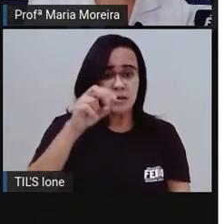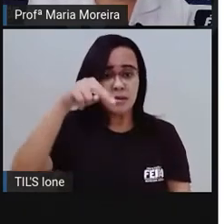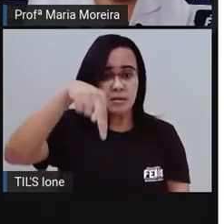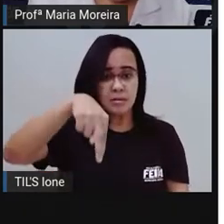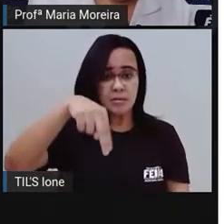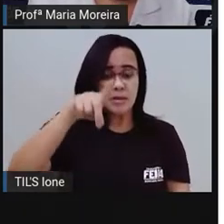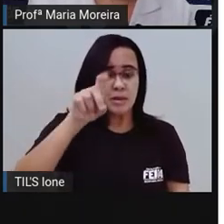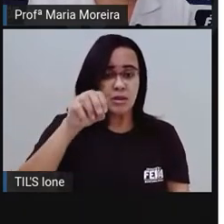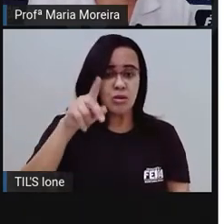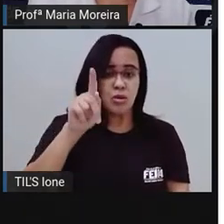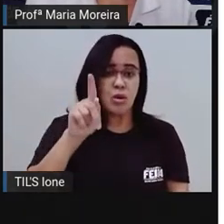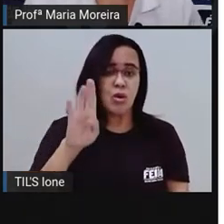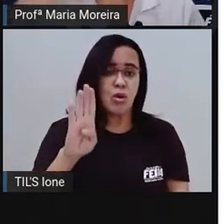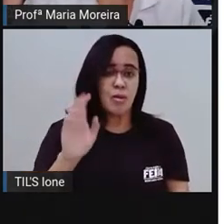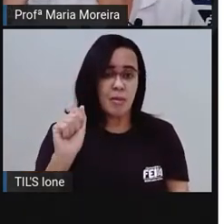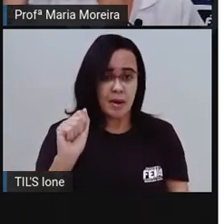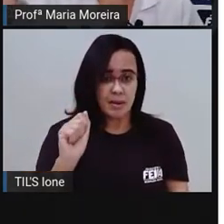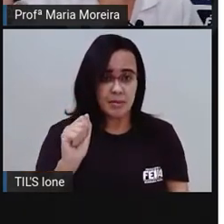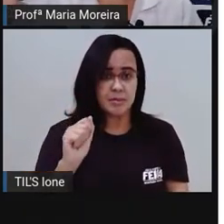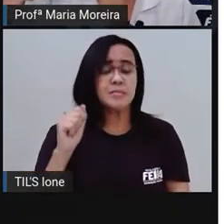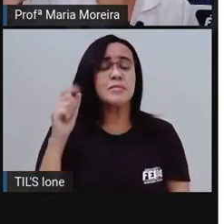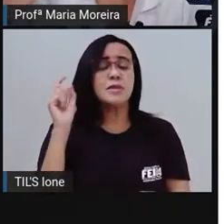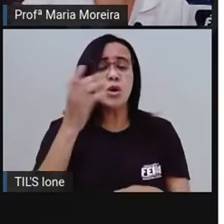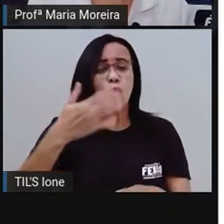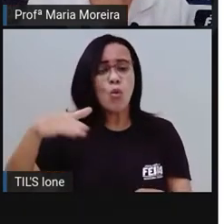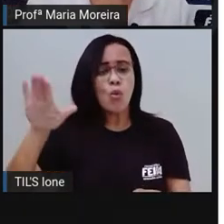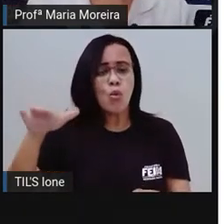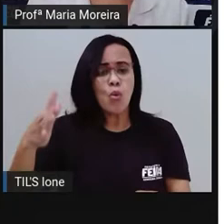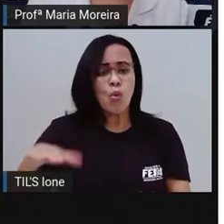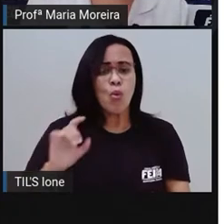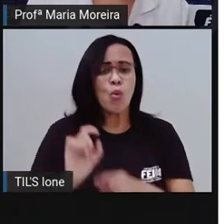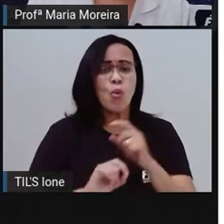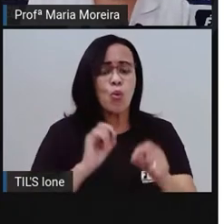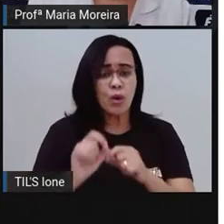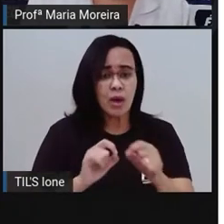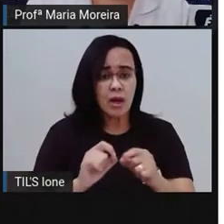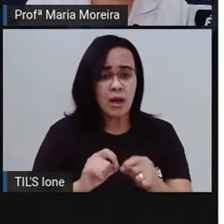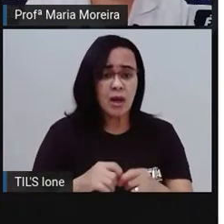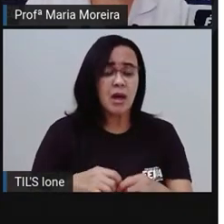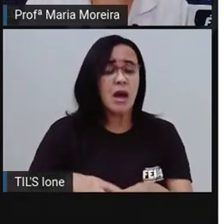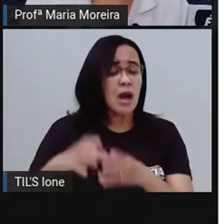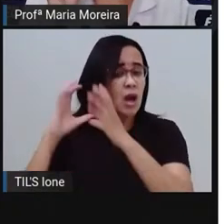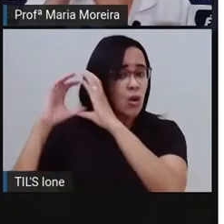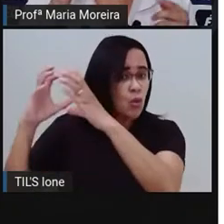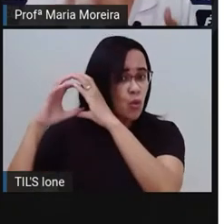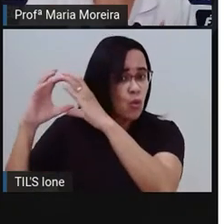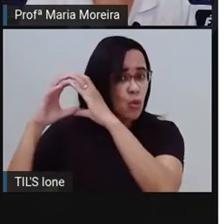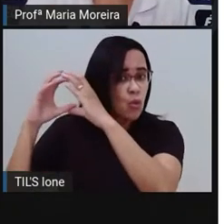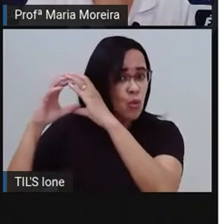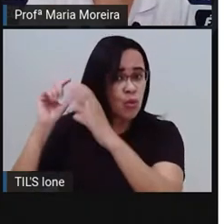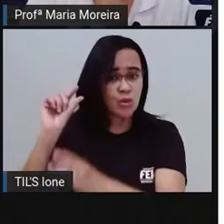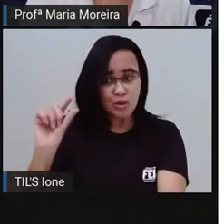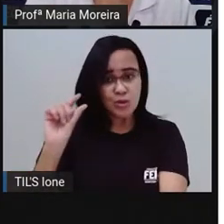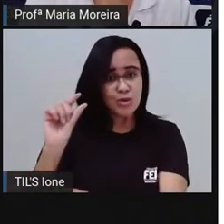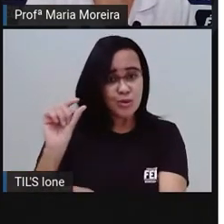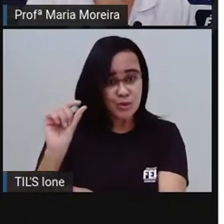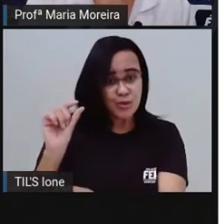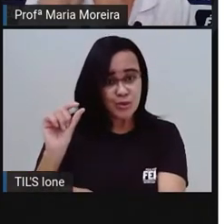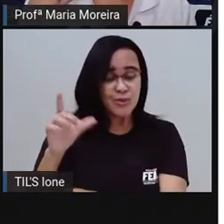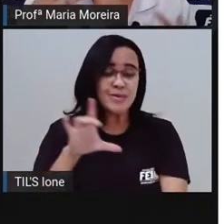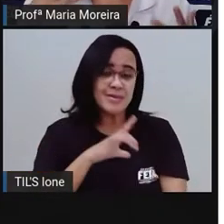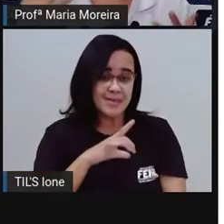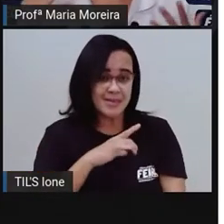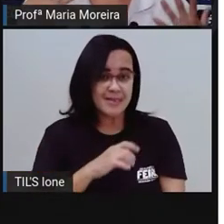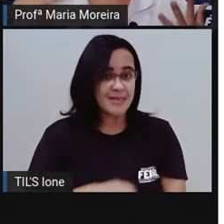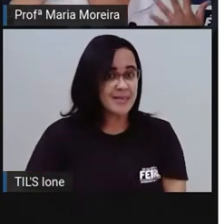Pindoba é a folha do pé de Licuri, né? Que a gente conhece aí com aquele coquinho e tal. E aí,